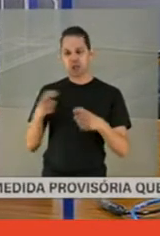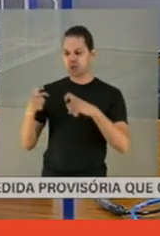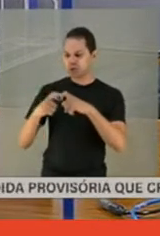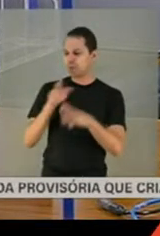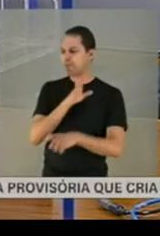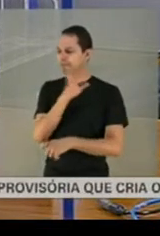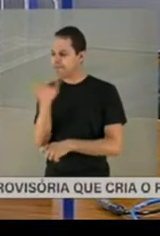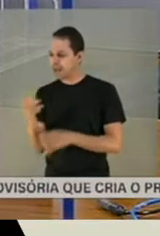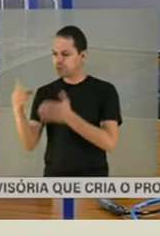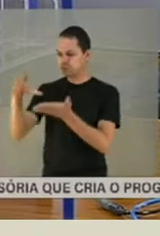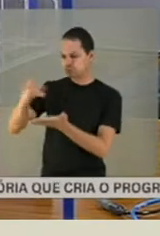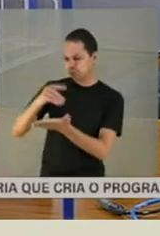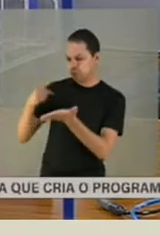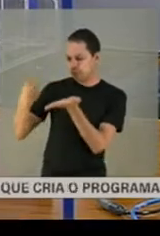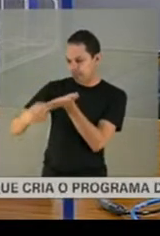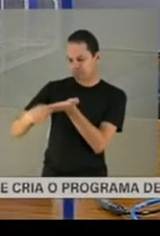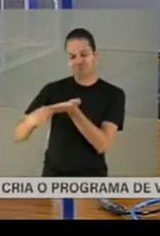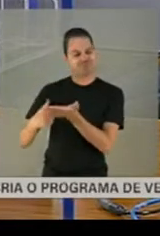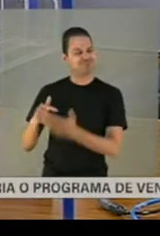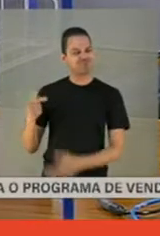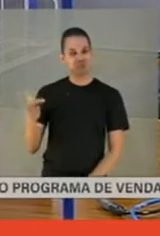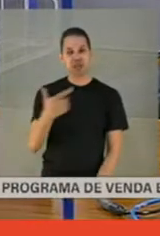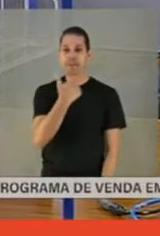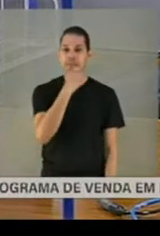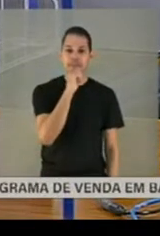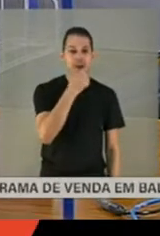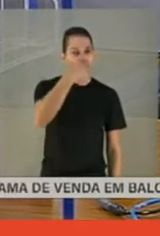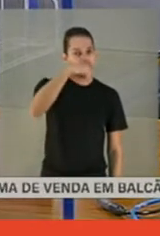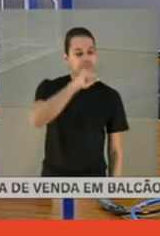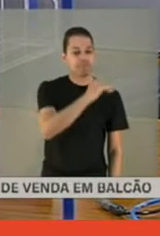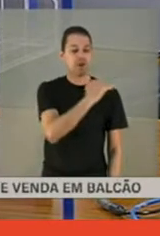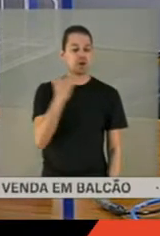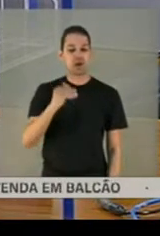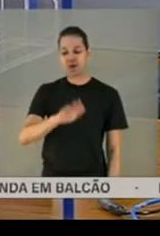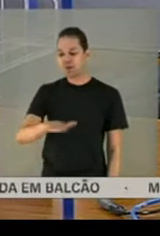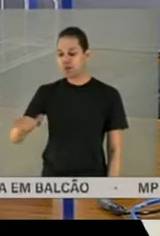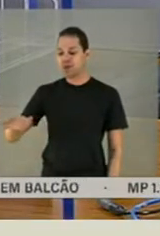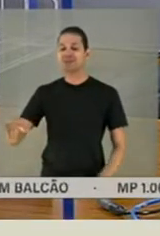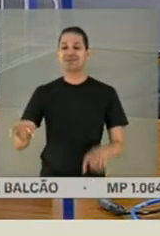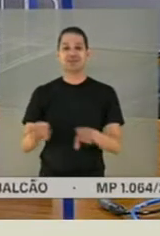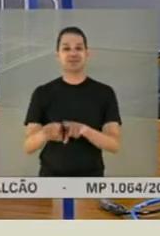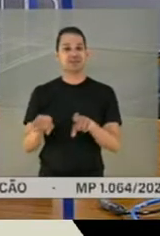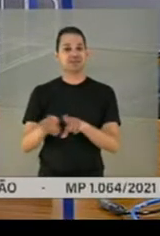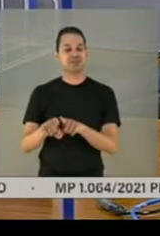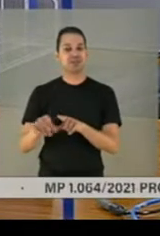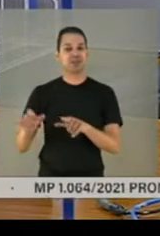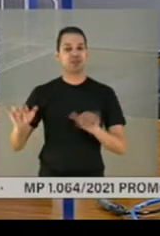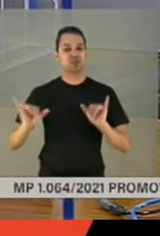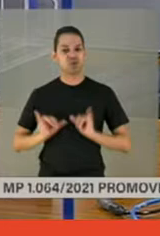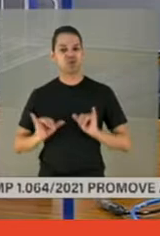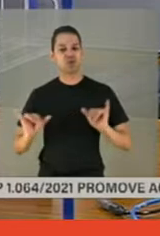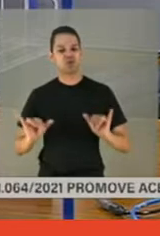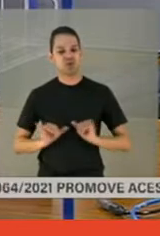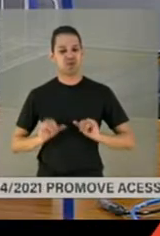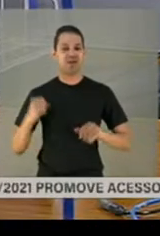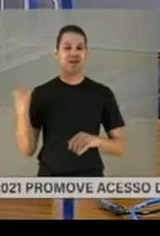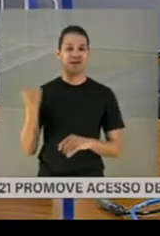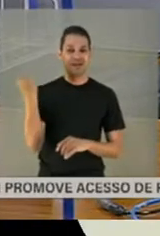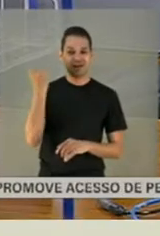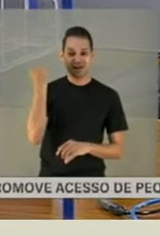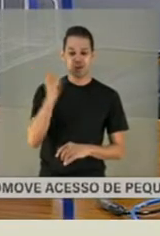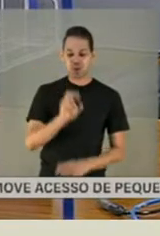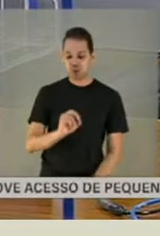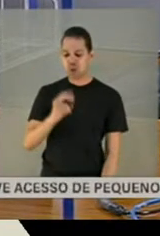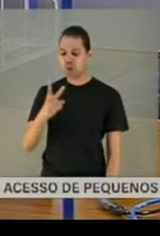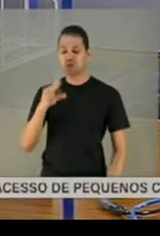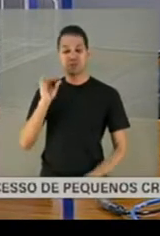Muitas crianças que tiveram suas mães falecidas por Covid, algumas ficaram sequeladas. Foram situações graves, ficaram sem oxigênio por algum